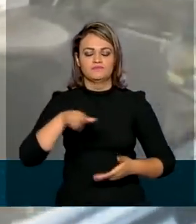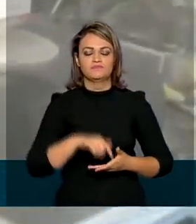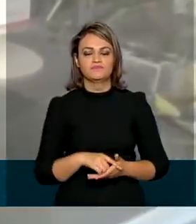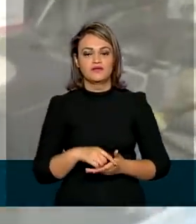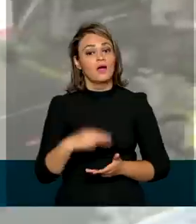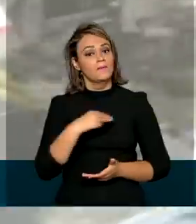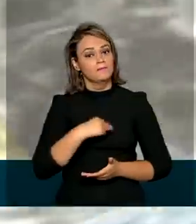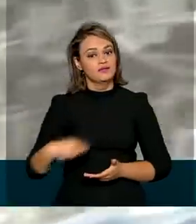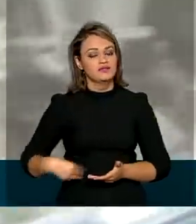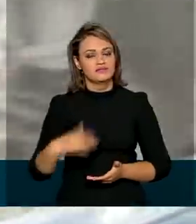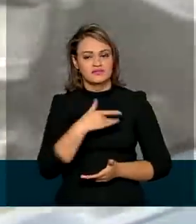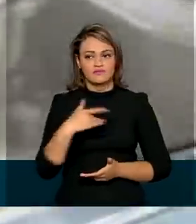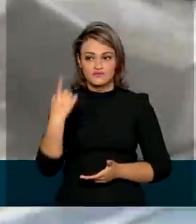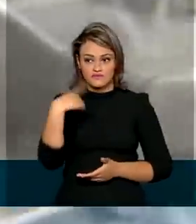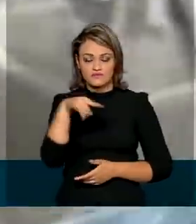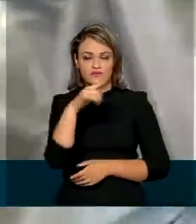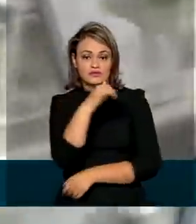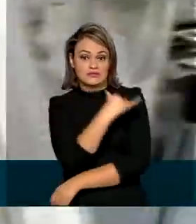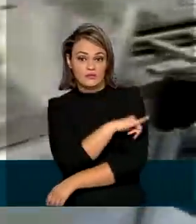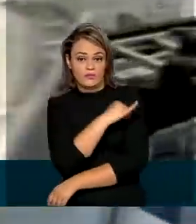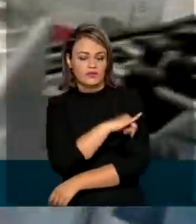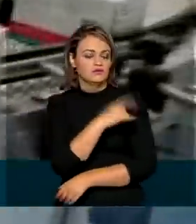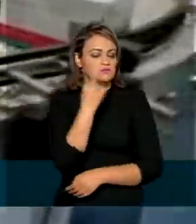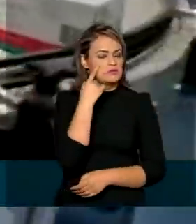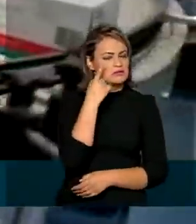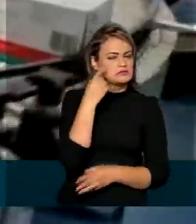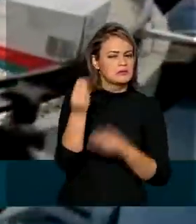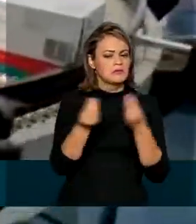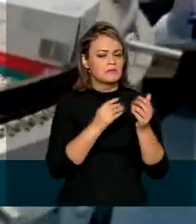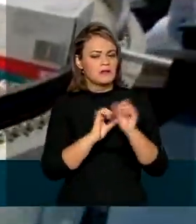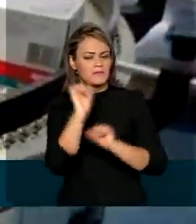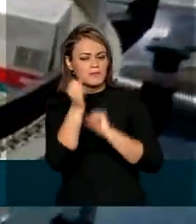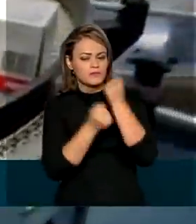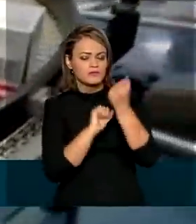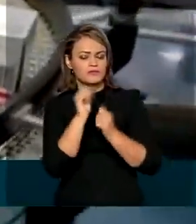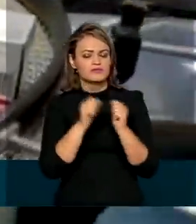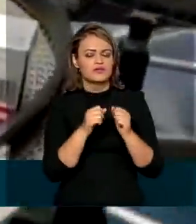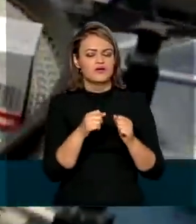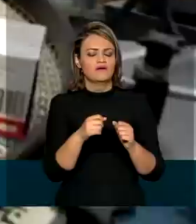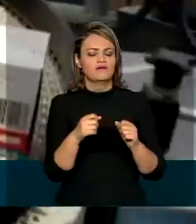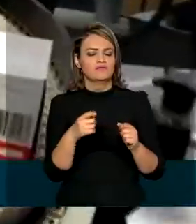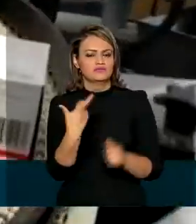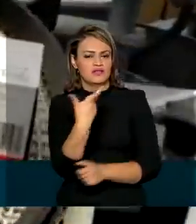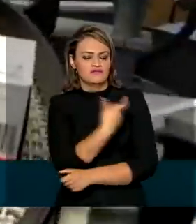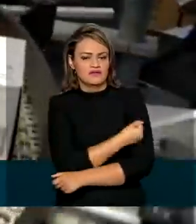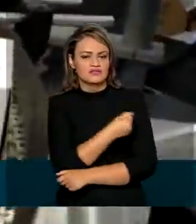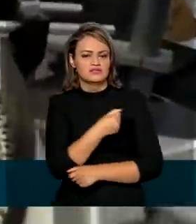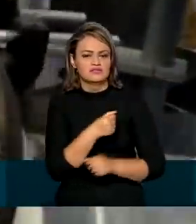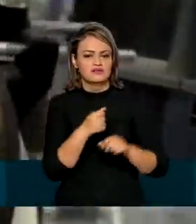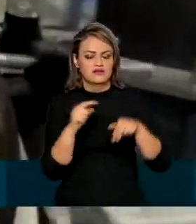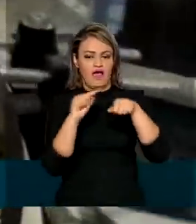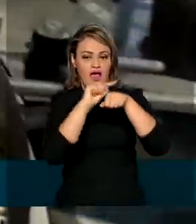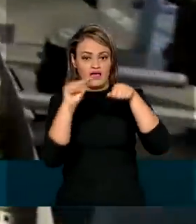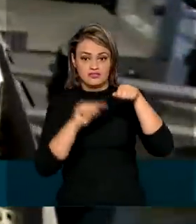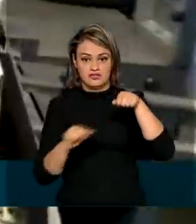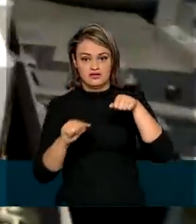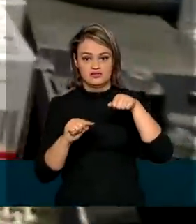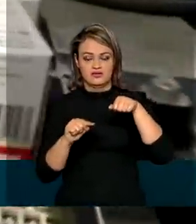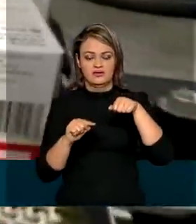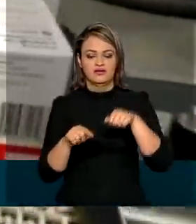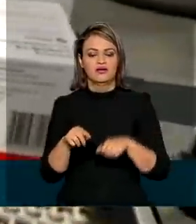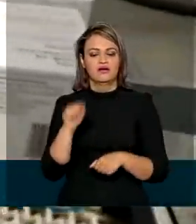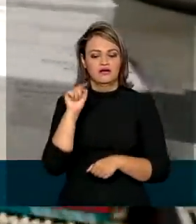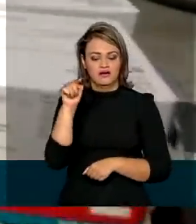ministro da Saúde foi ao Rio de Janeiro ver de perto o sistema de produção da AstraZeneca no laboratório Biomanguinhos, unidade